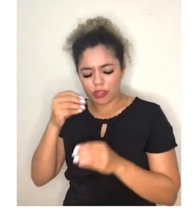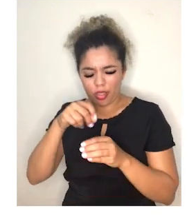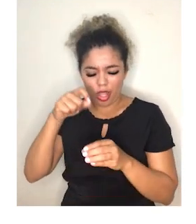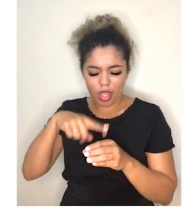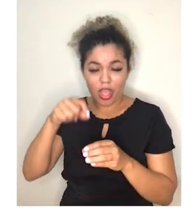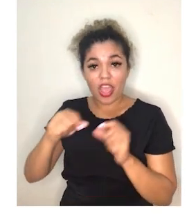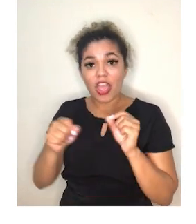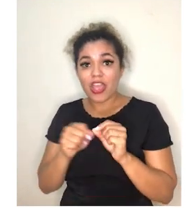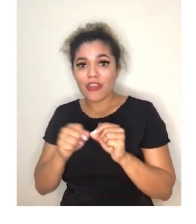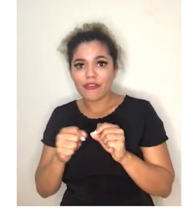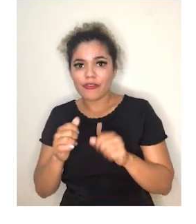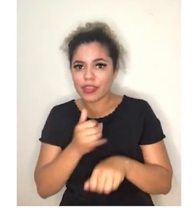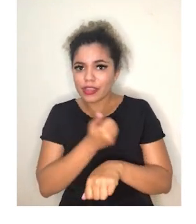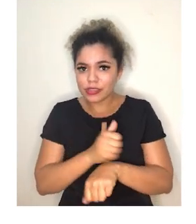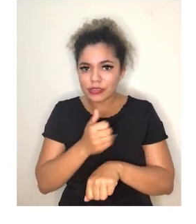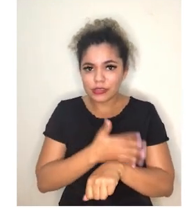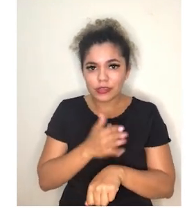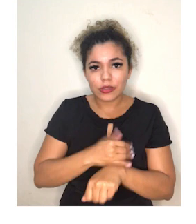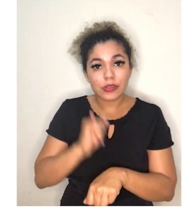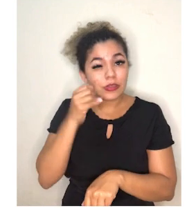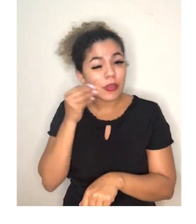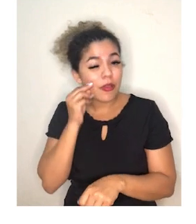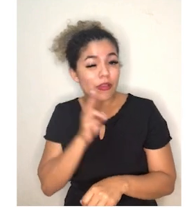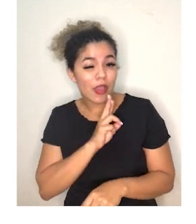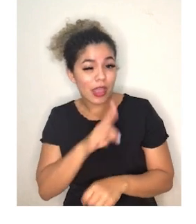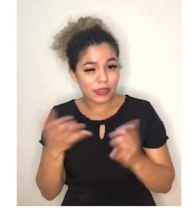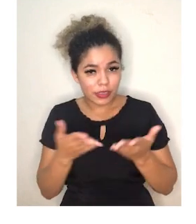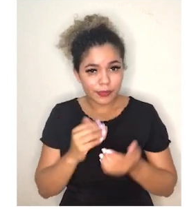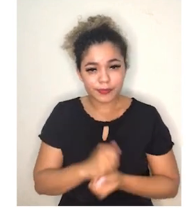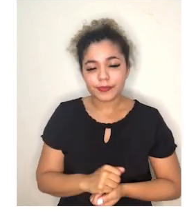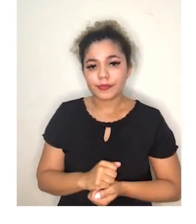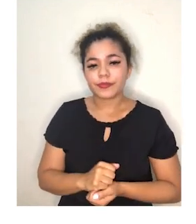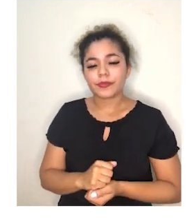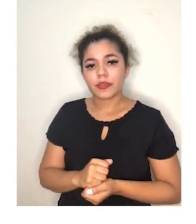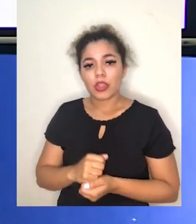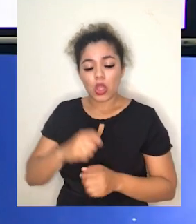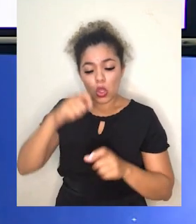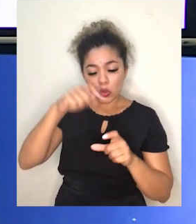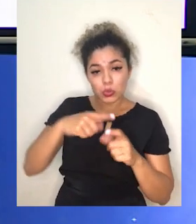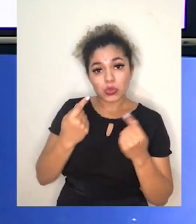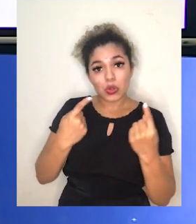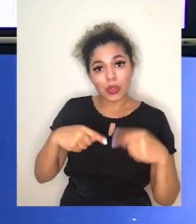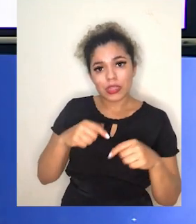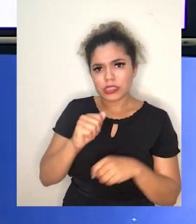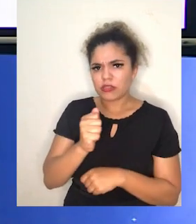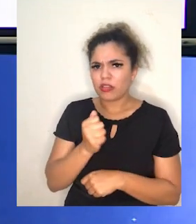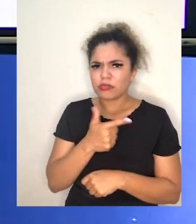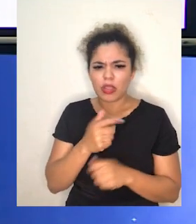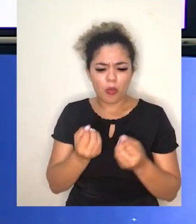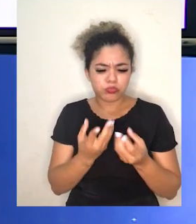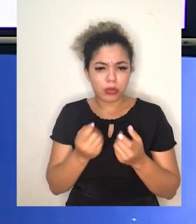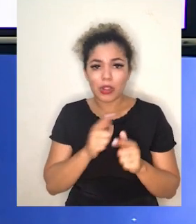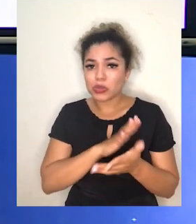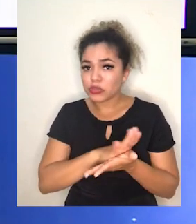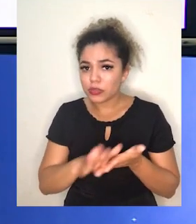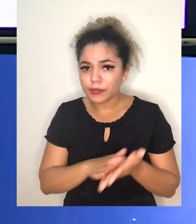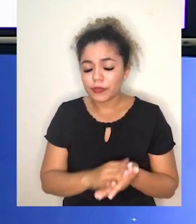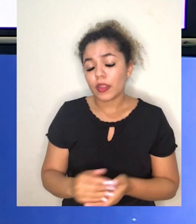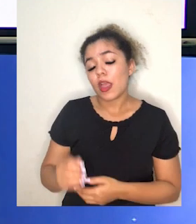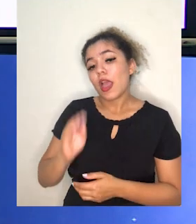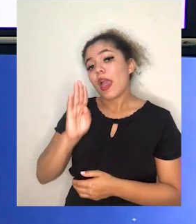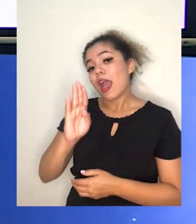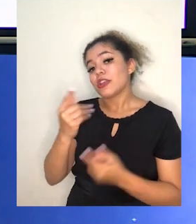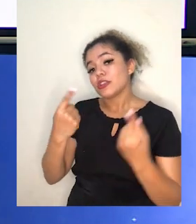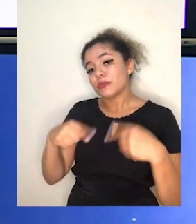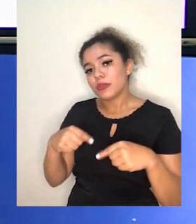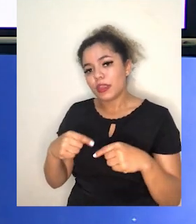as reações de aglutinação. Observe os resultados abaixo. Reação com soro anti-A, não aglutinou. Reação com